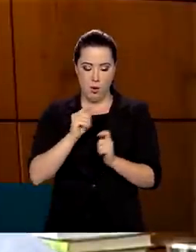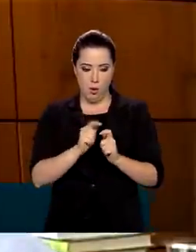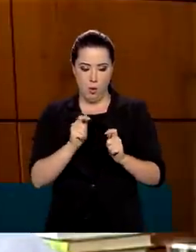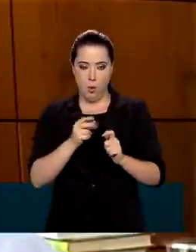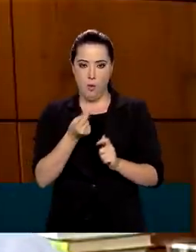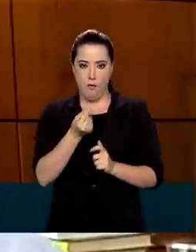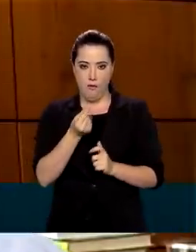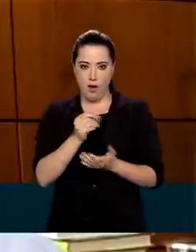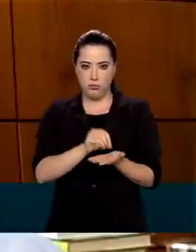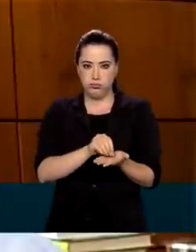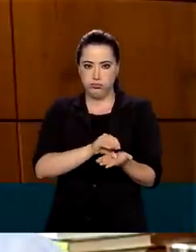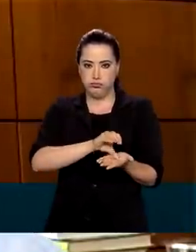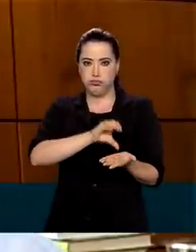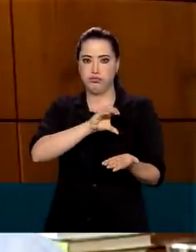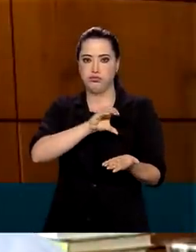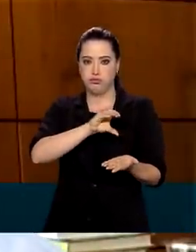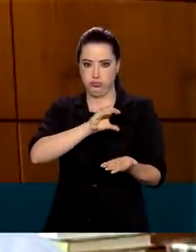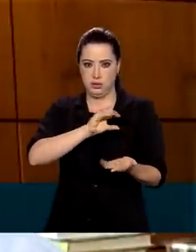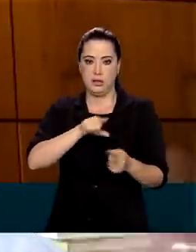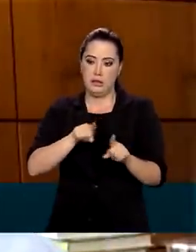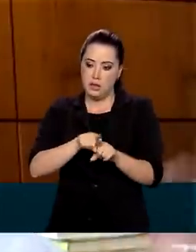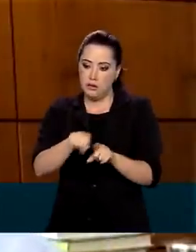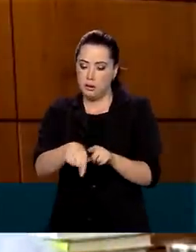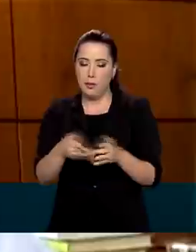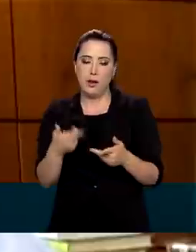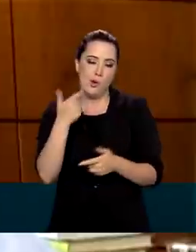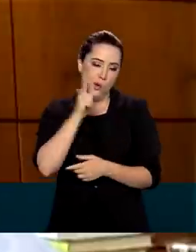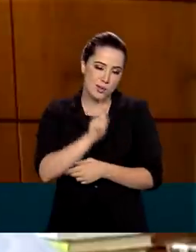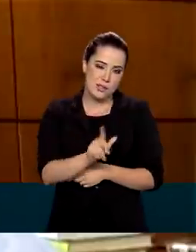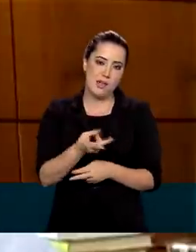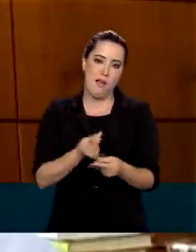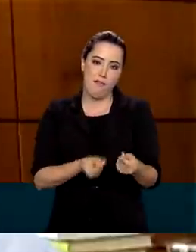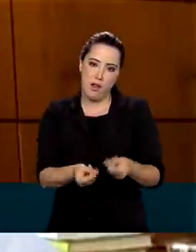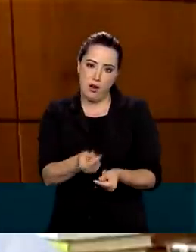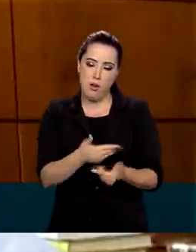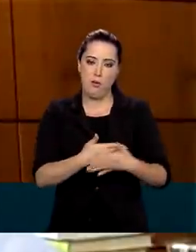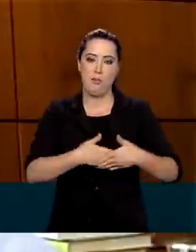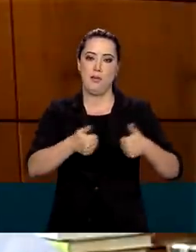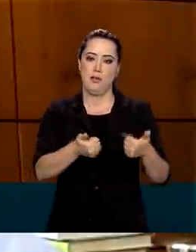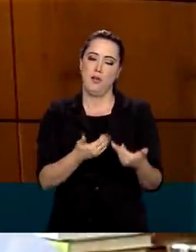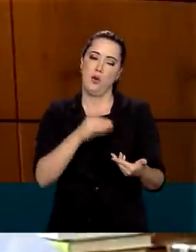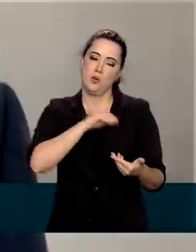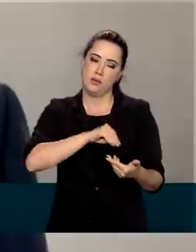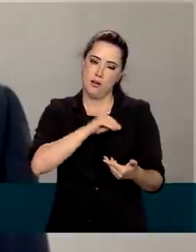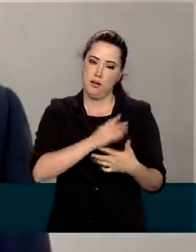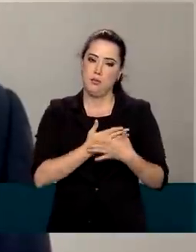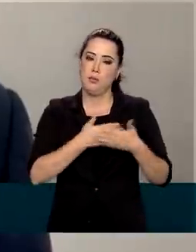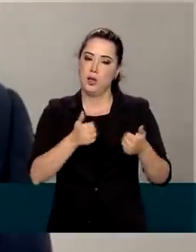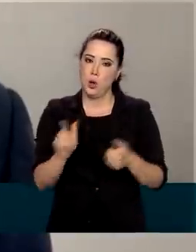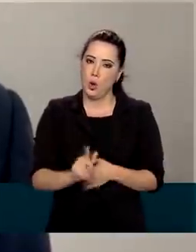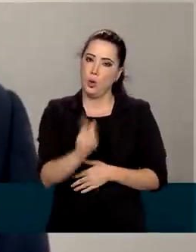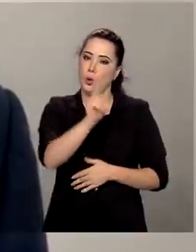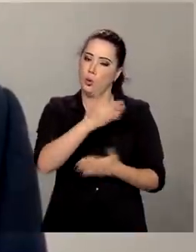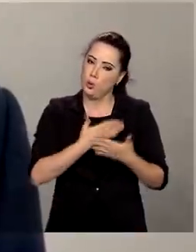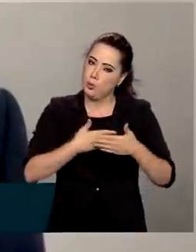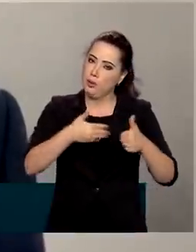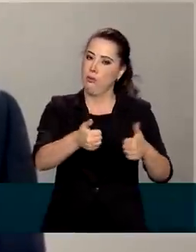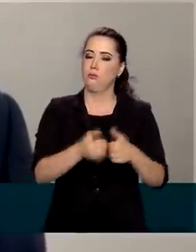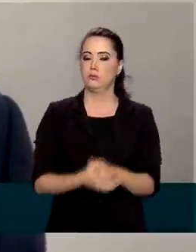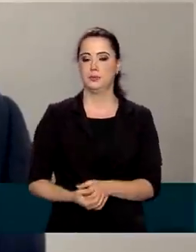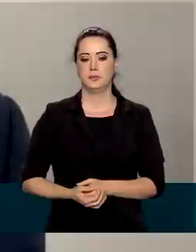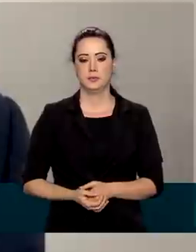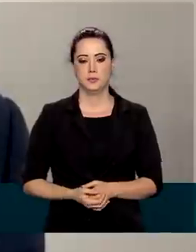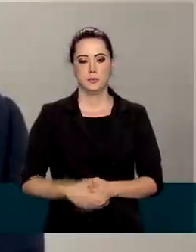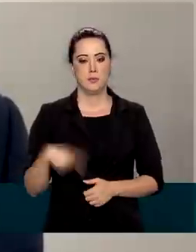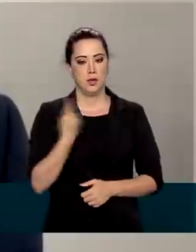consegue barganhar melhores os seus custos, o que eleva a sua renda ou a sua lucratividade. Nós vamos continuar trabalhando na